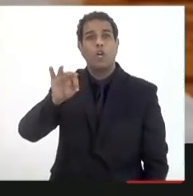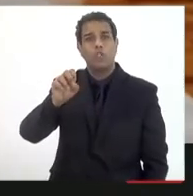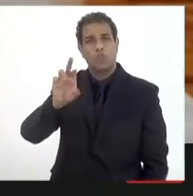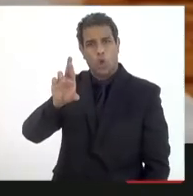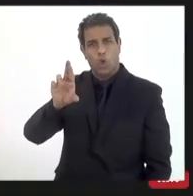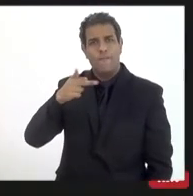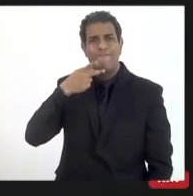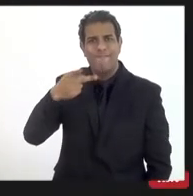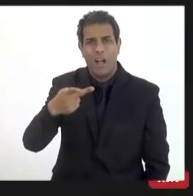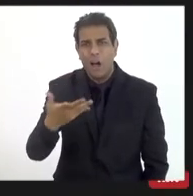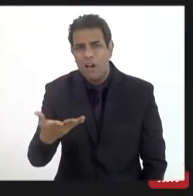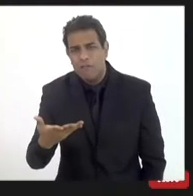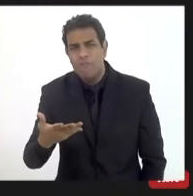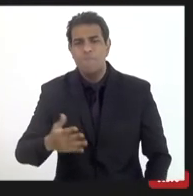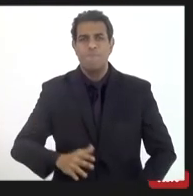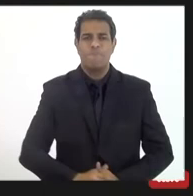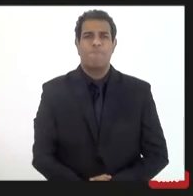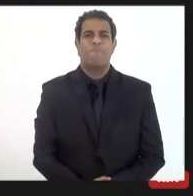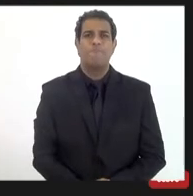Victor